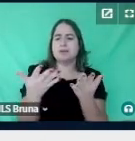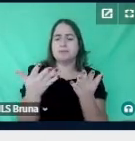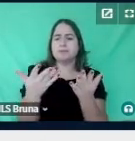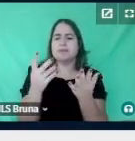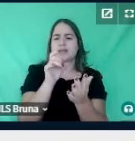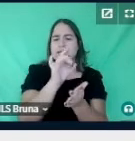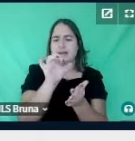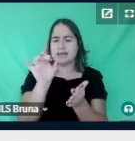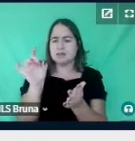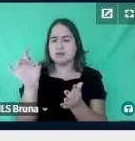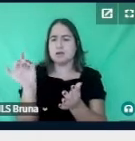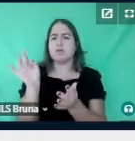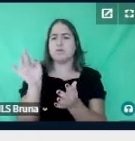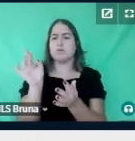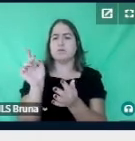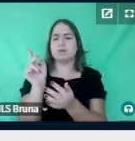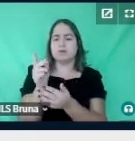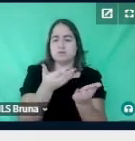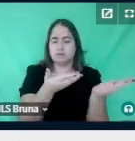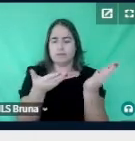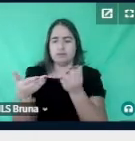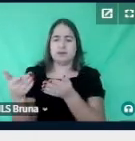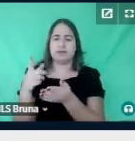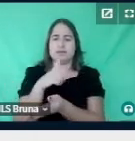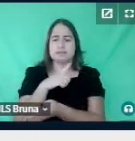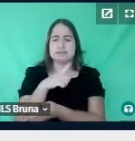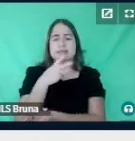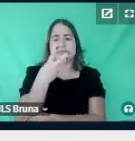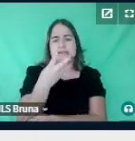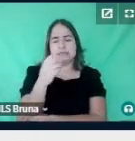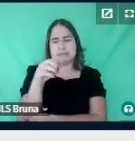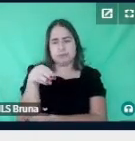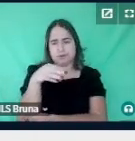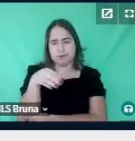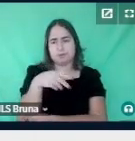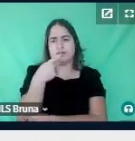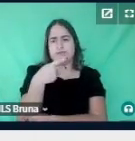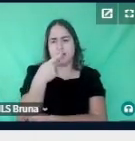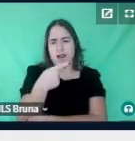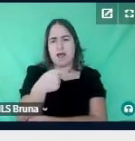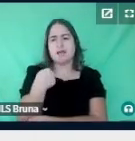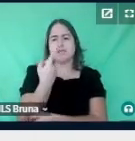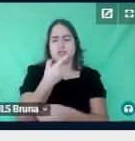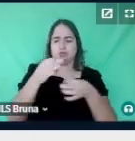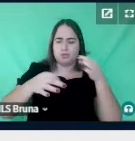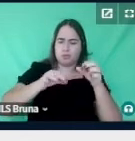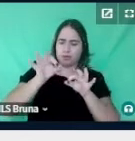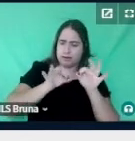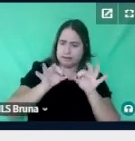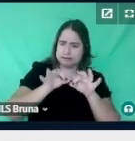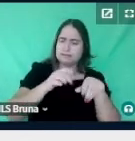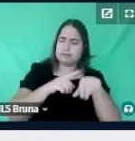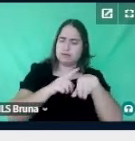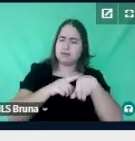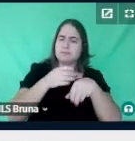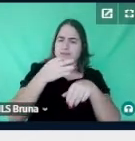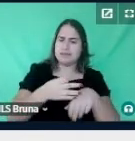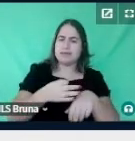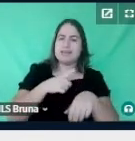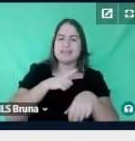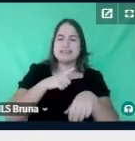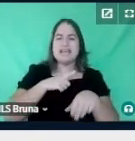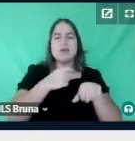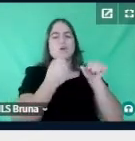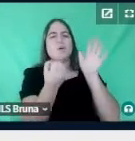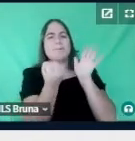cada um dos nossos convidados tem 30 minutos para falar, a gente organiza o tempo, tem um cronômetro